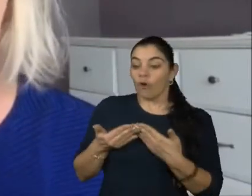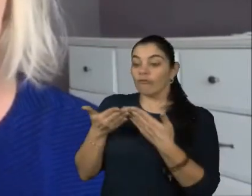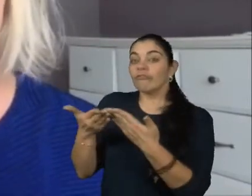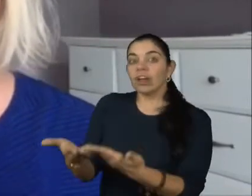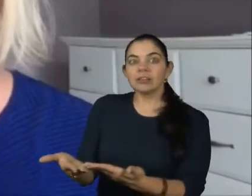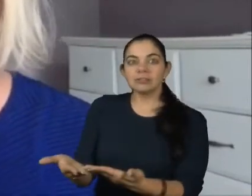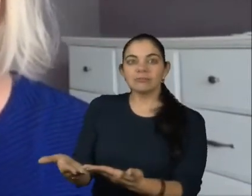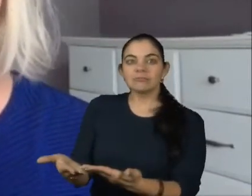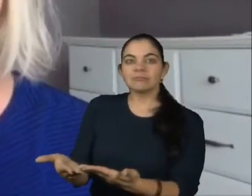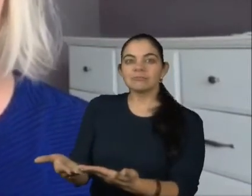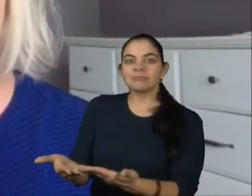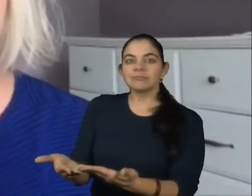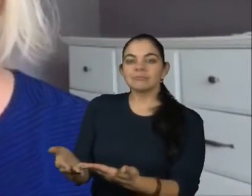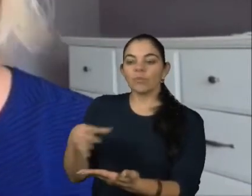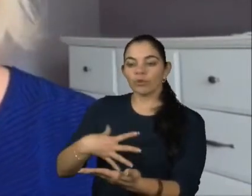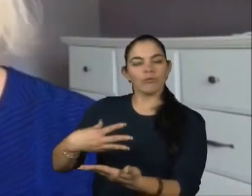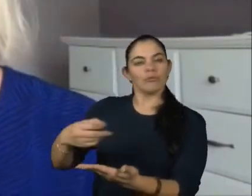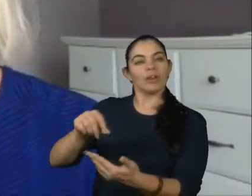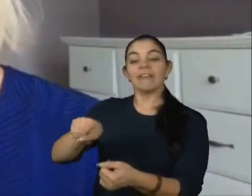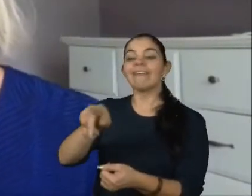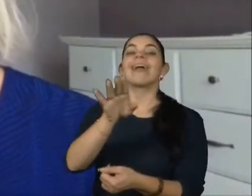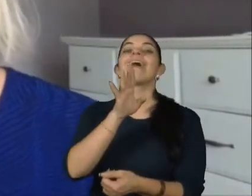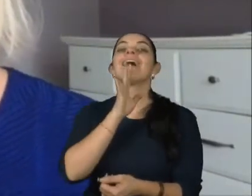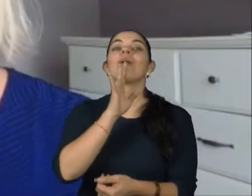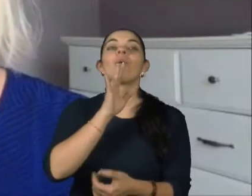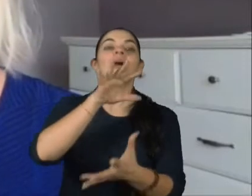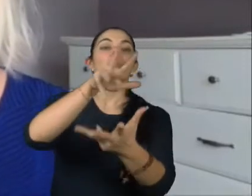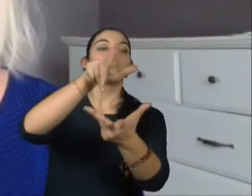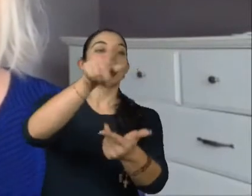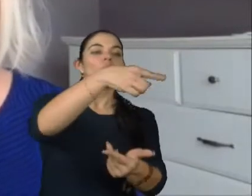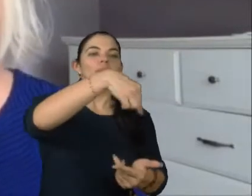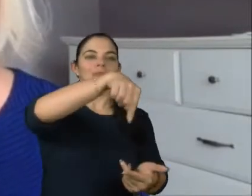para o seu filho que ele conheça o que é um mundo